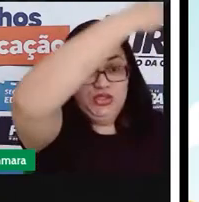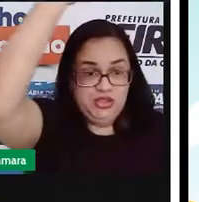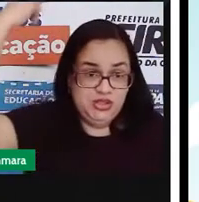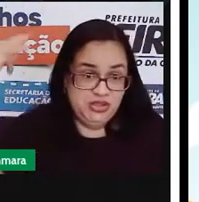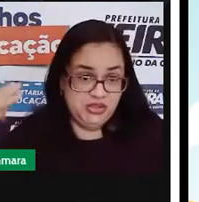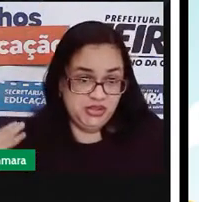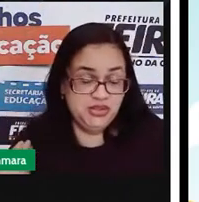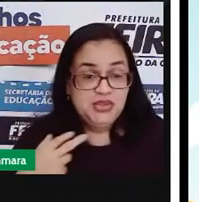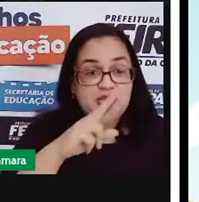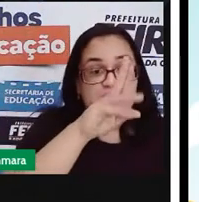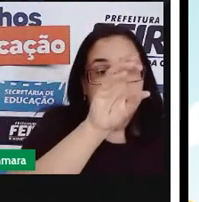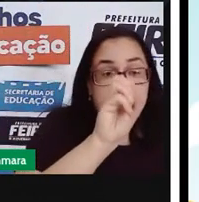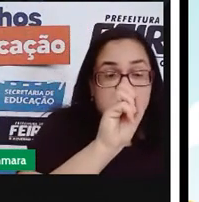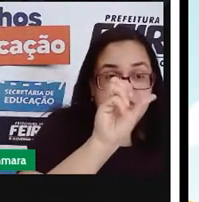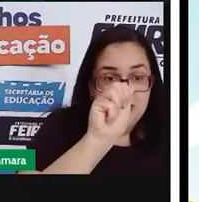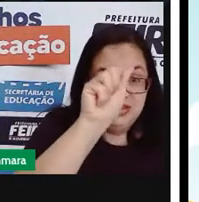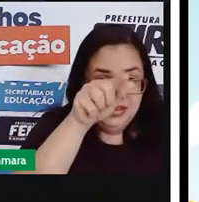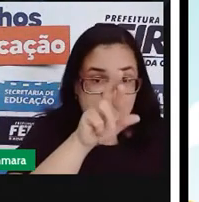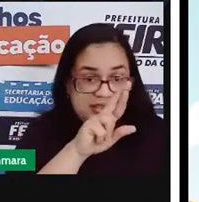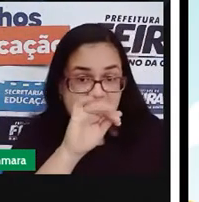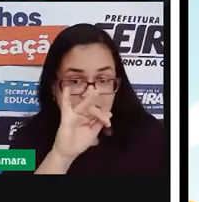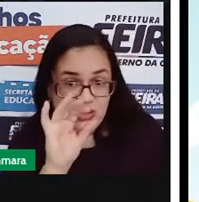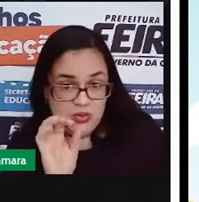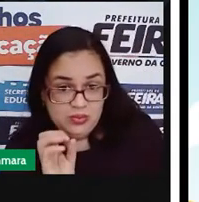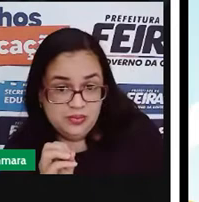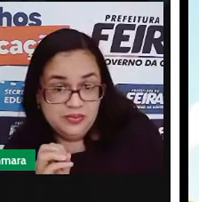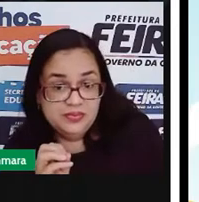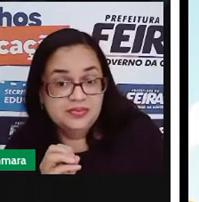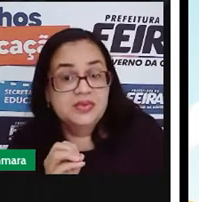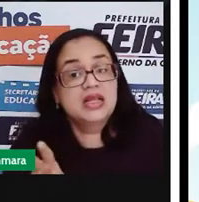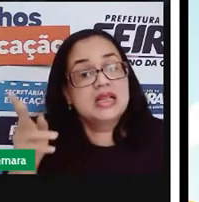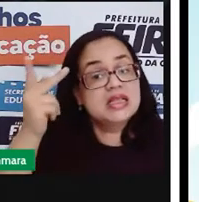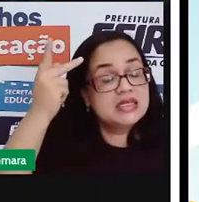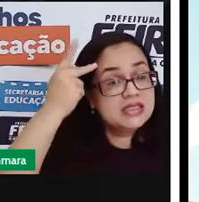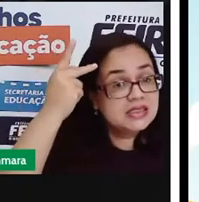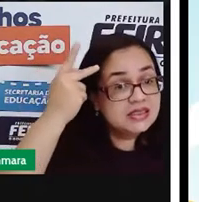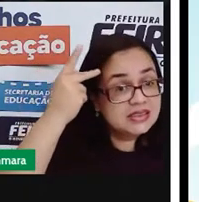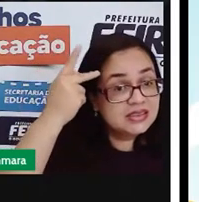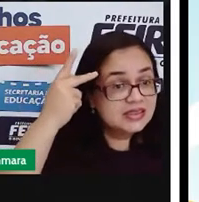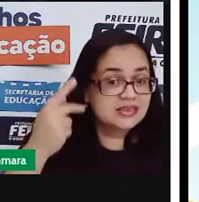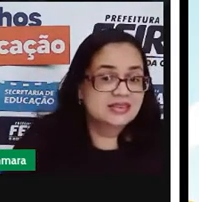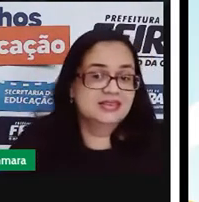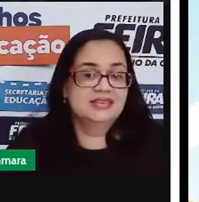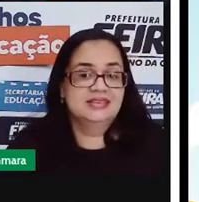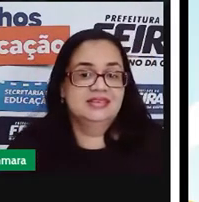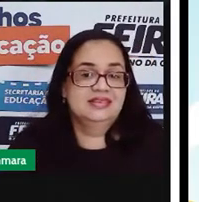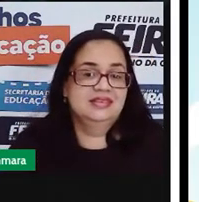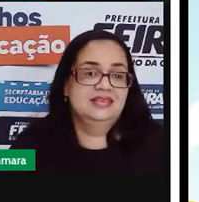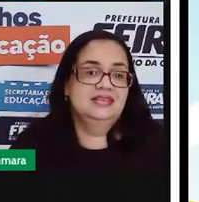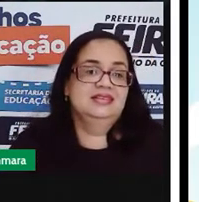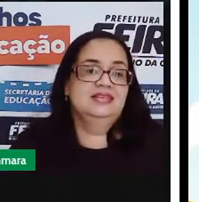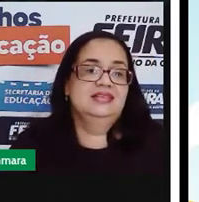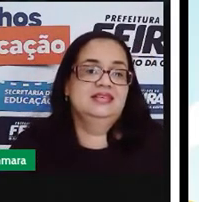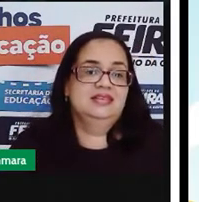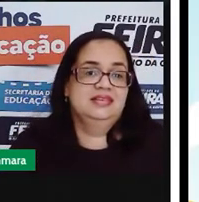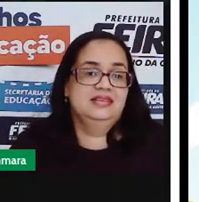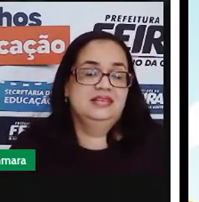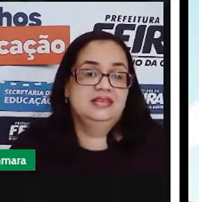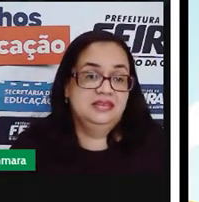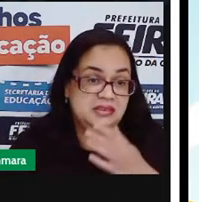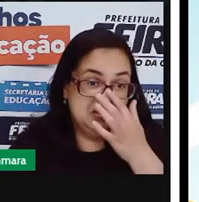Santa Rosa. São Miguel Paulista, 11, 11, 11, 11, 11, 11, 11.